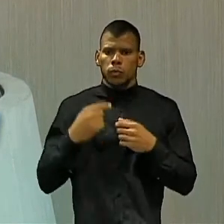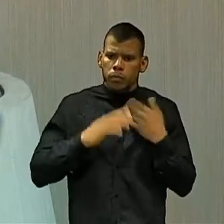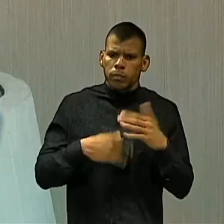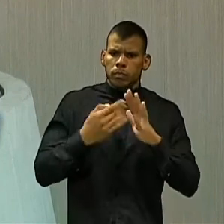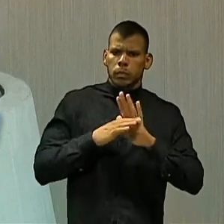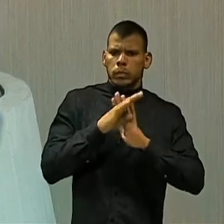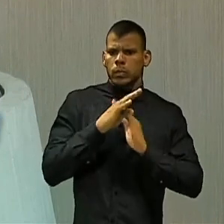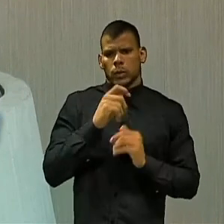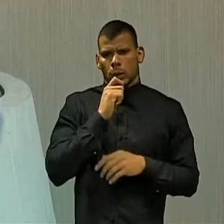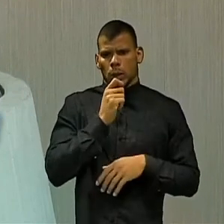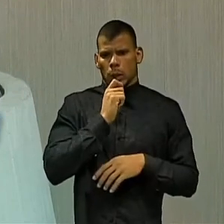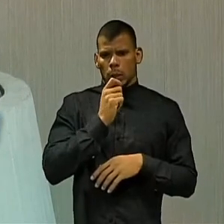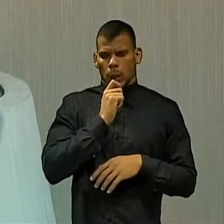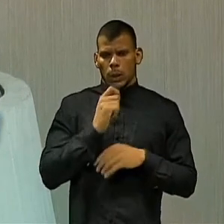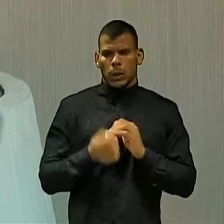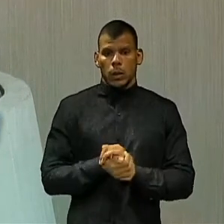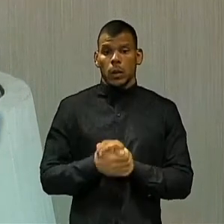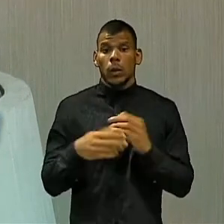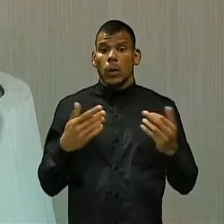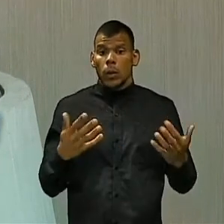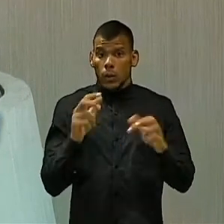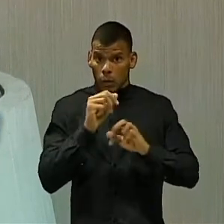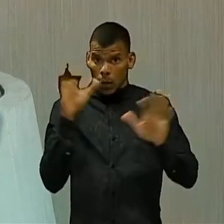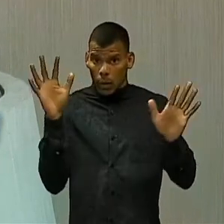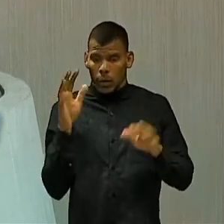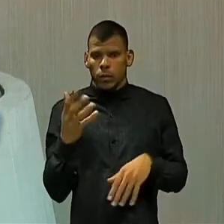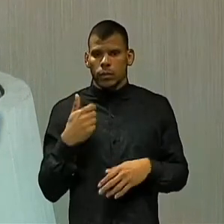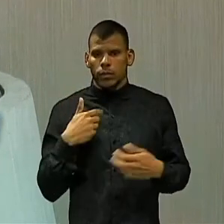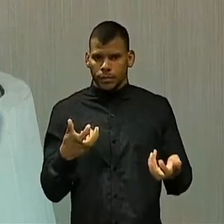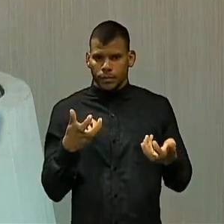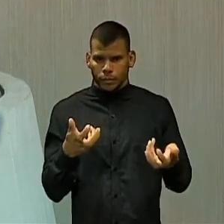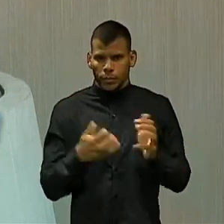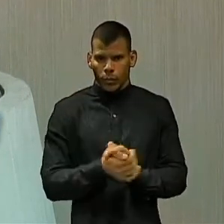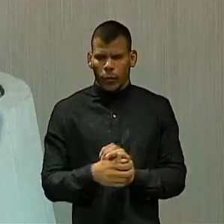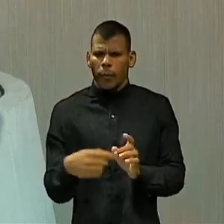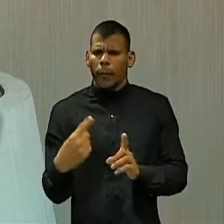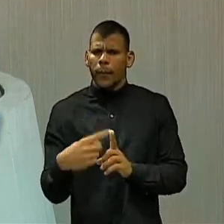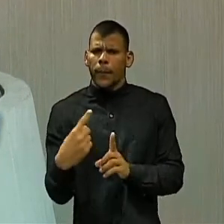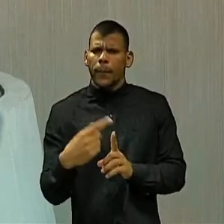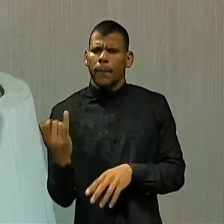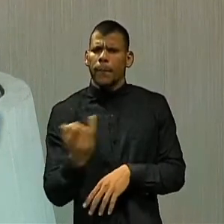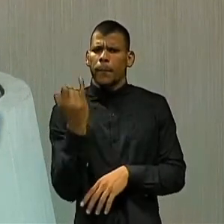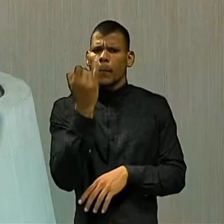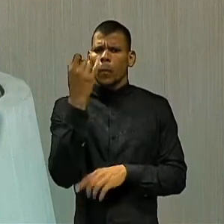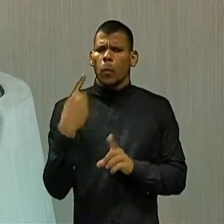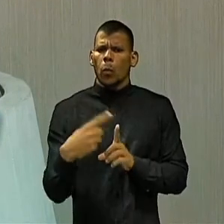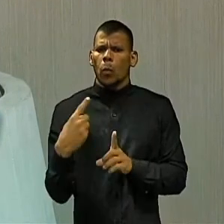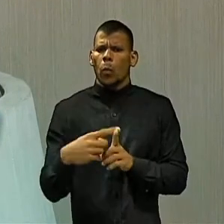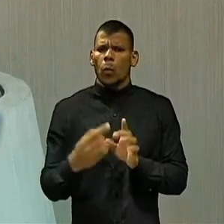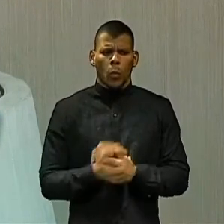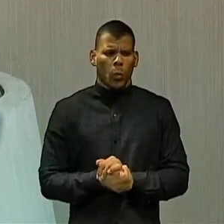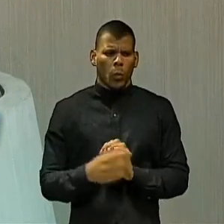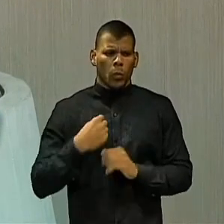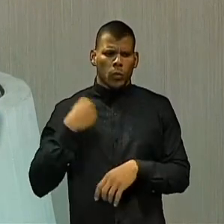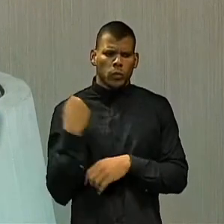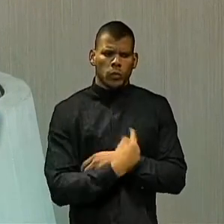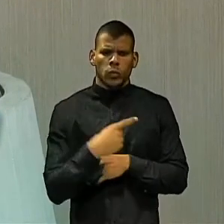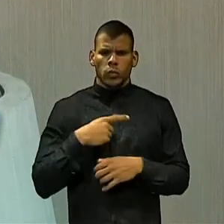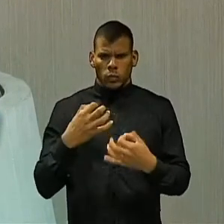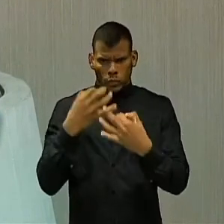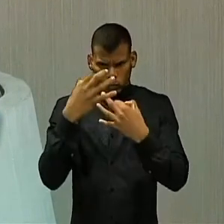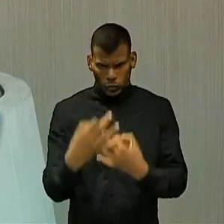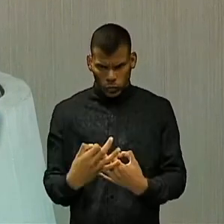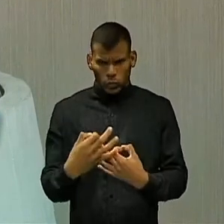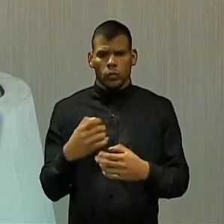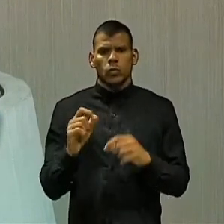com relação a isso. E para que fique claro, por que é importante nós termos, de fato,